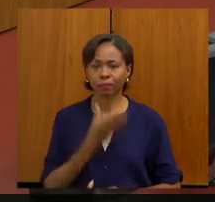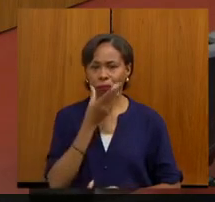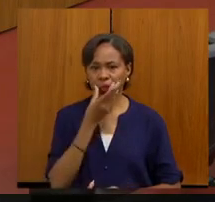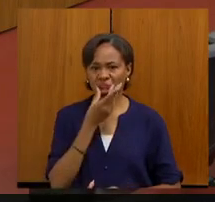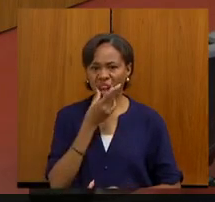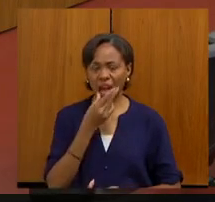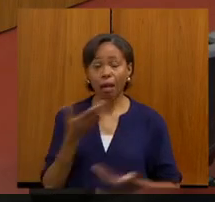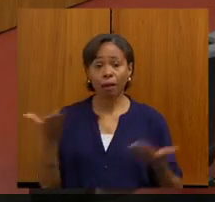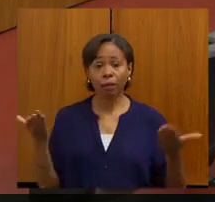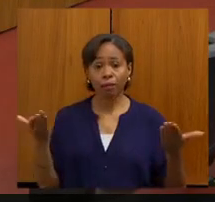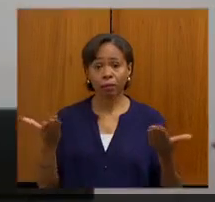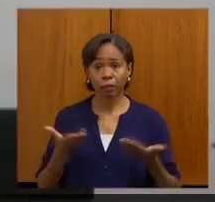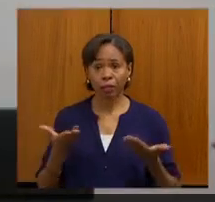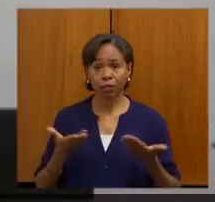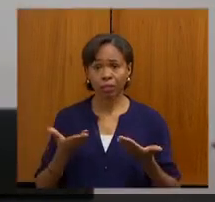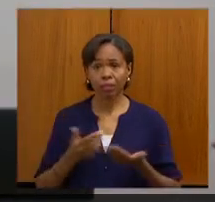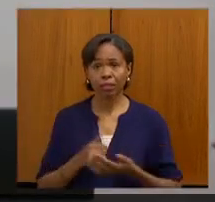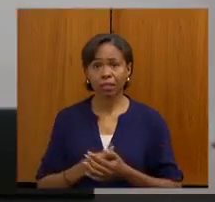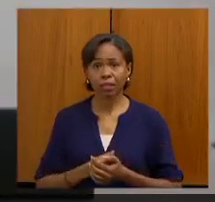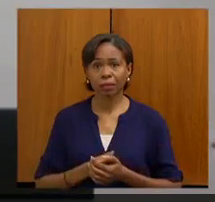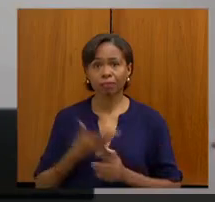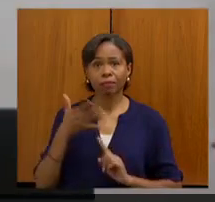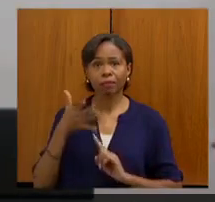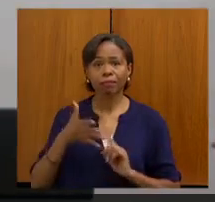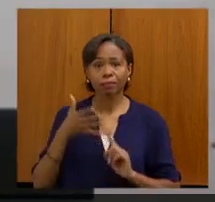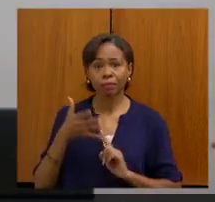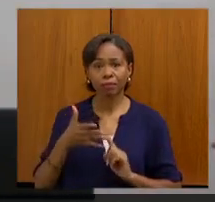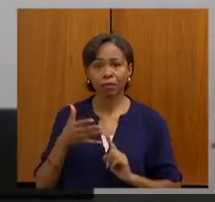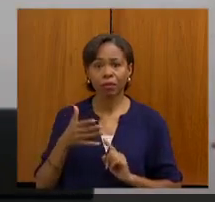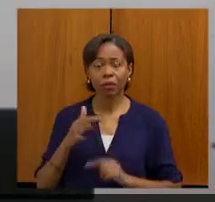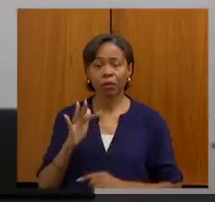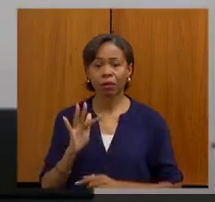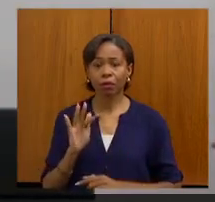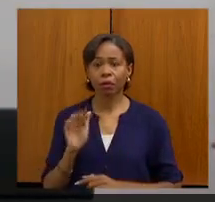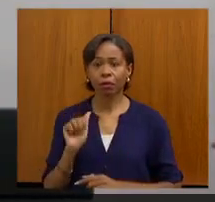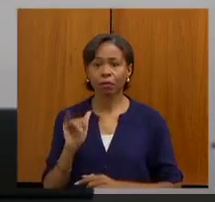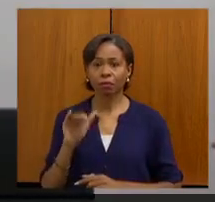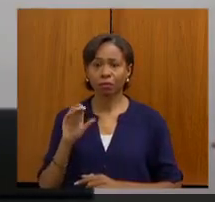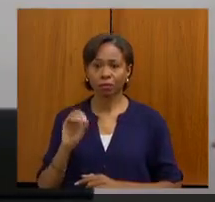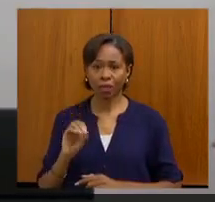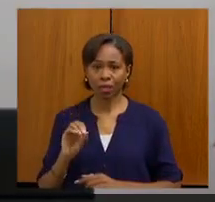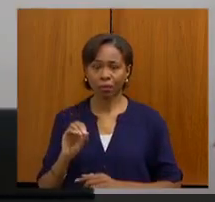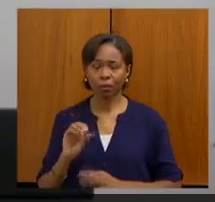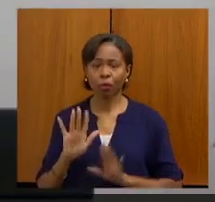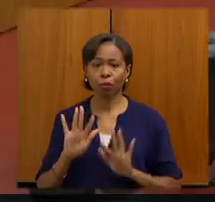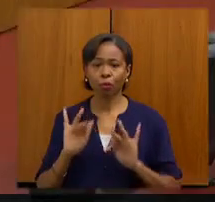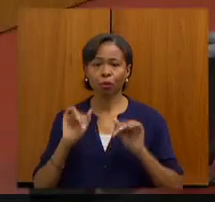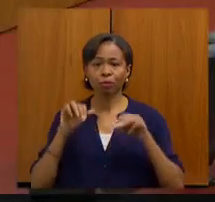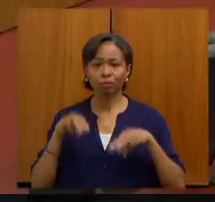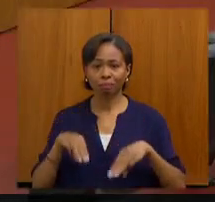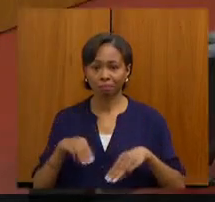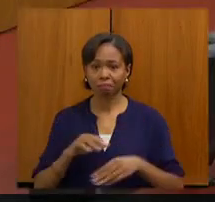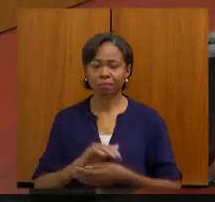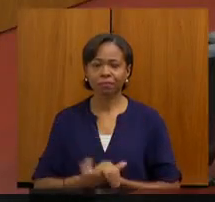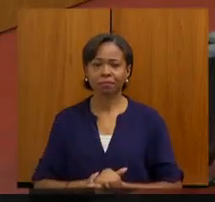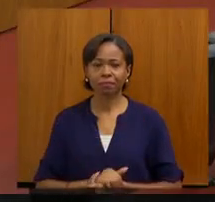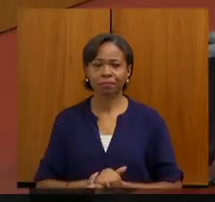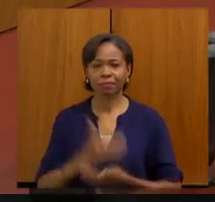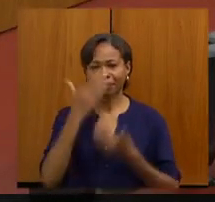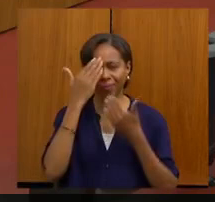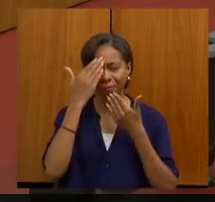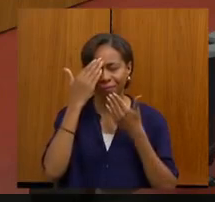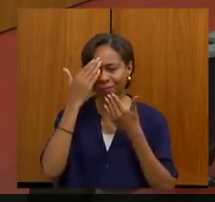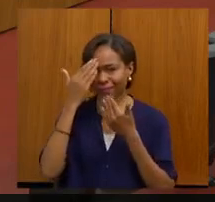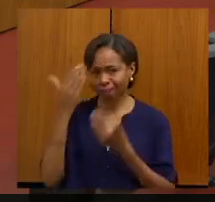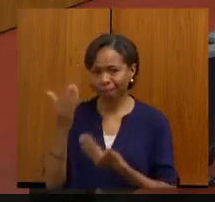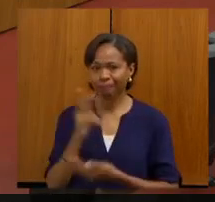Passar aqui a palavra ao doutor Fábio para as suas considerações finais. Obrigado, presidente.